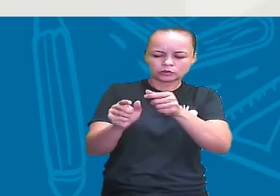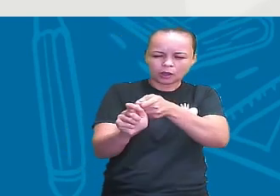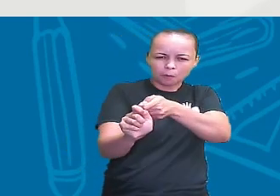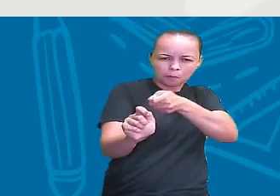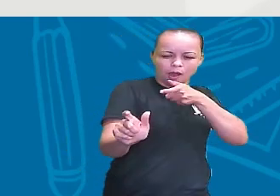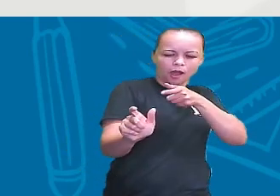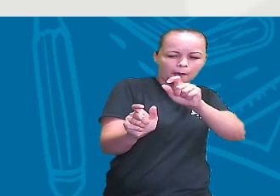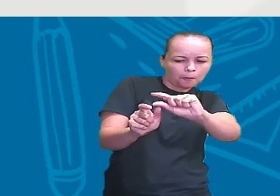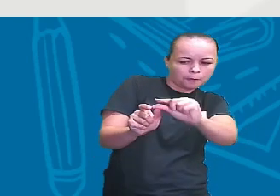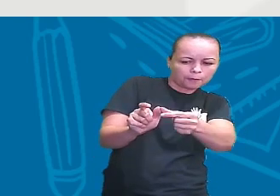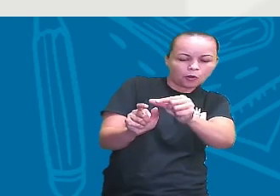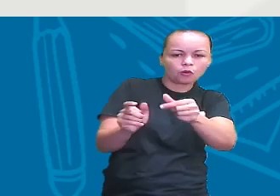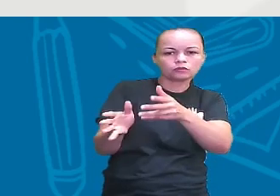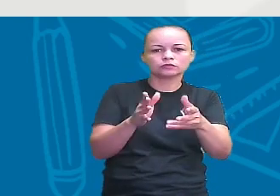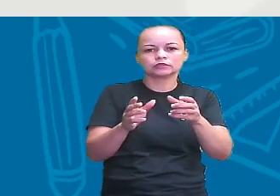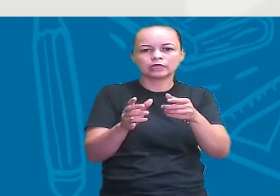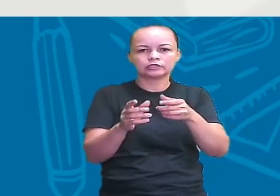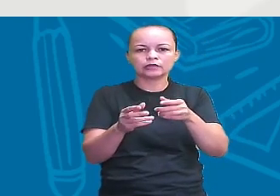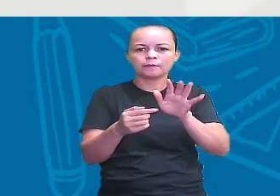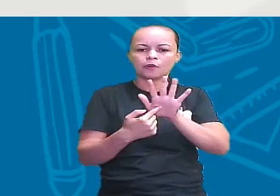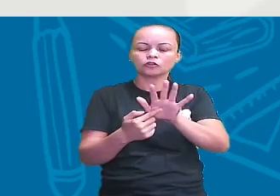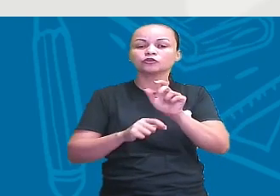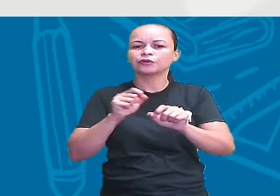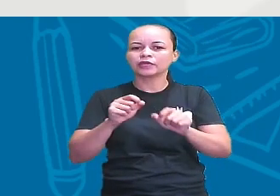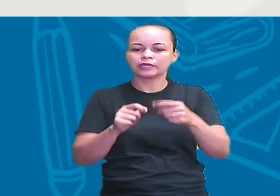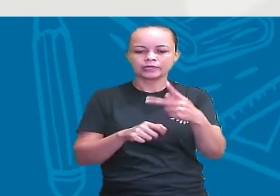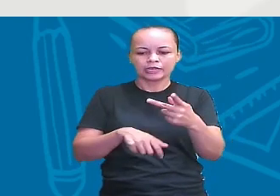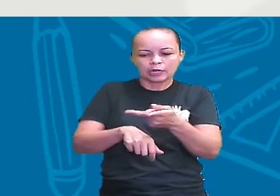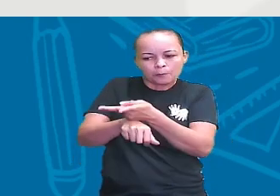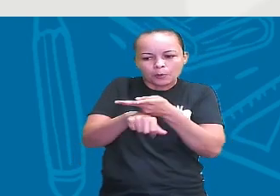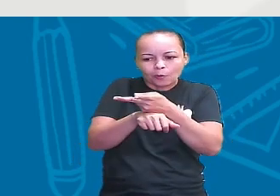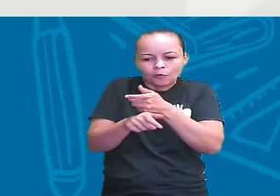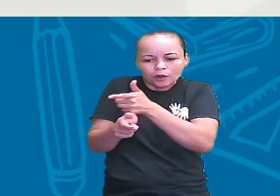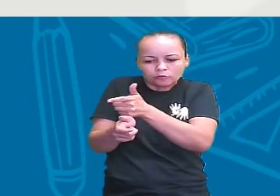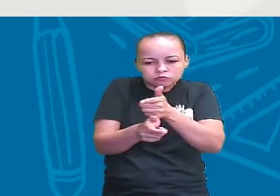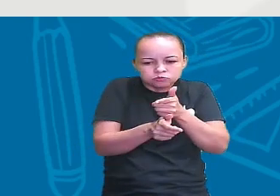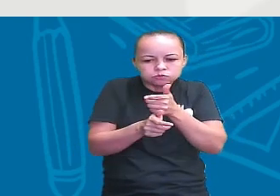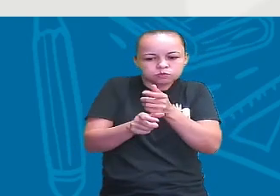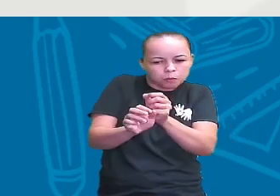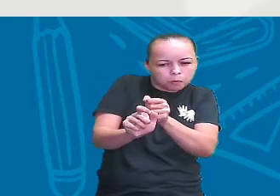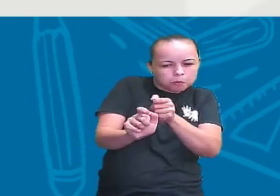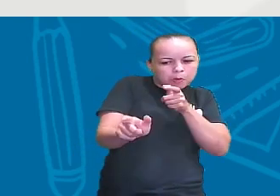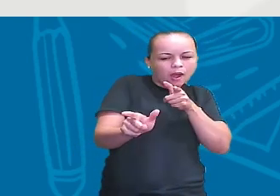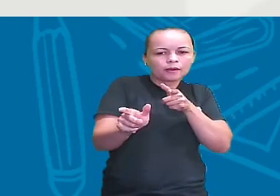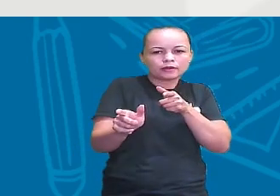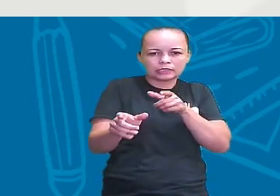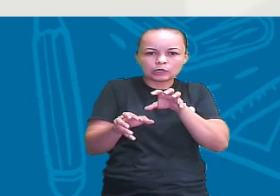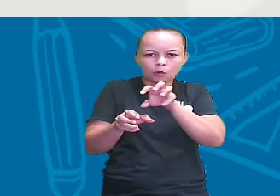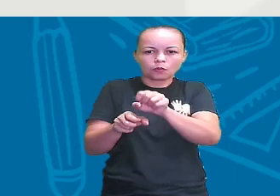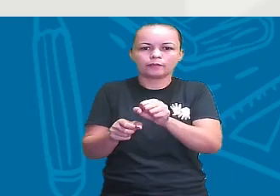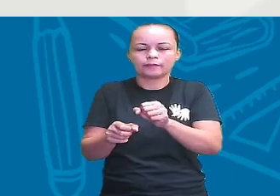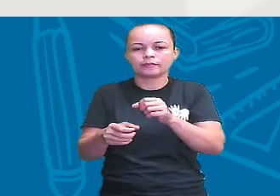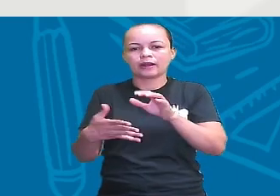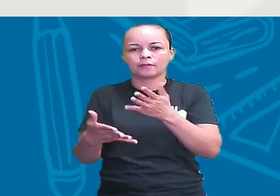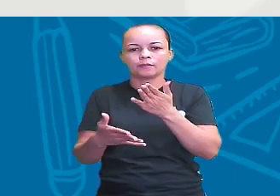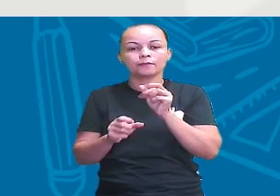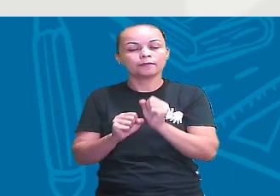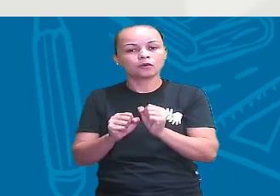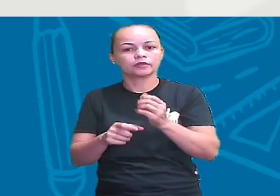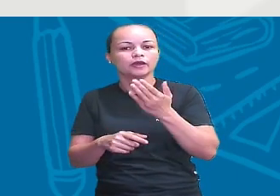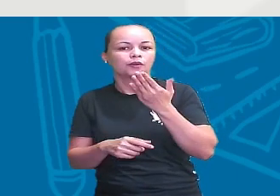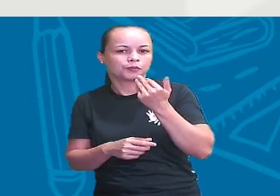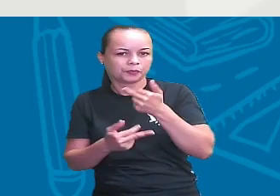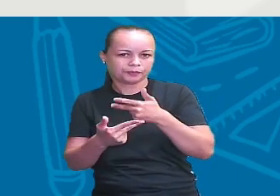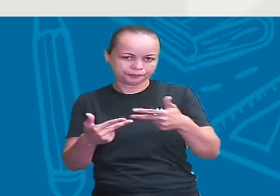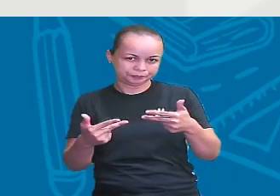isso indica que eles eram caçadores, né? Eles buscavam caçar pra poder se alimentar, tá? E os